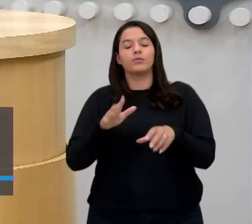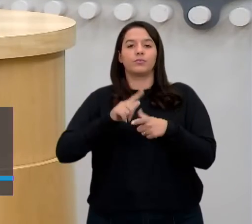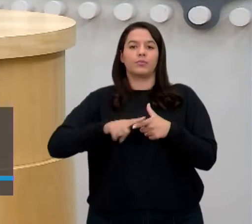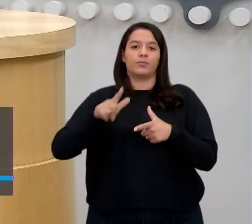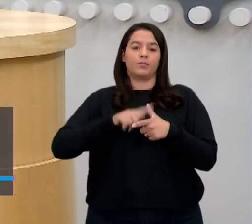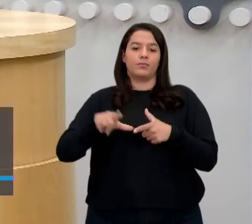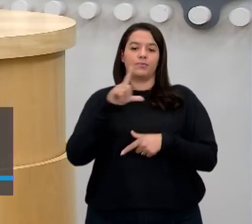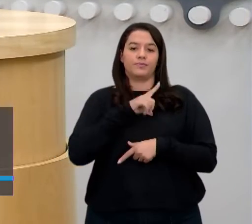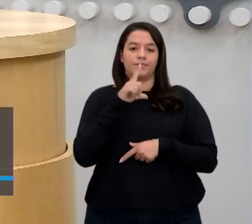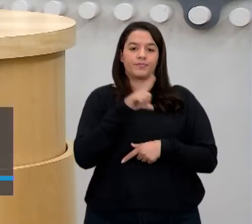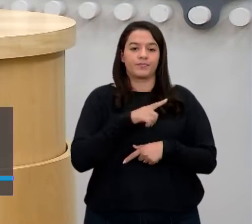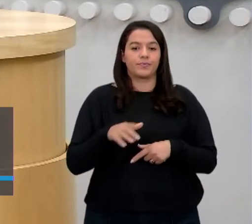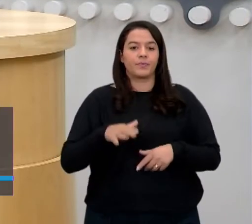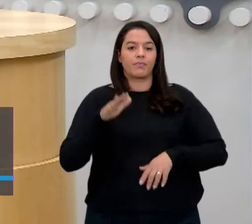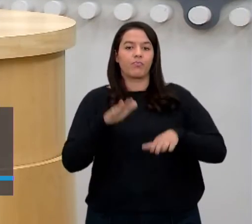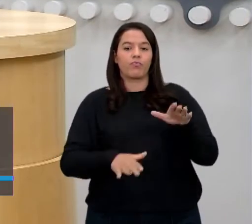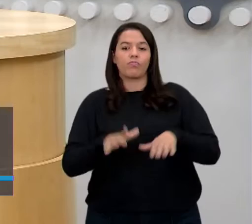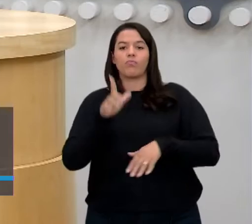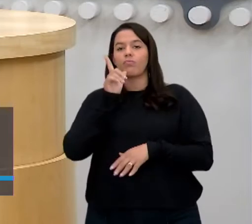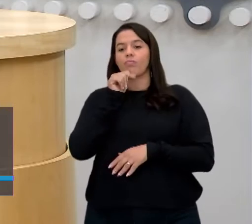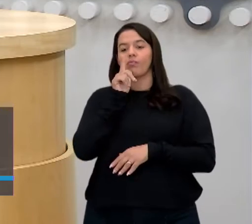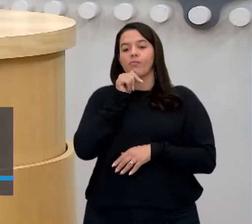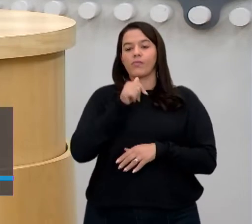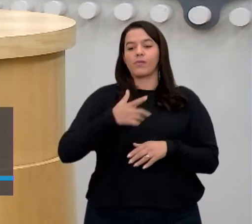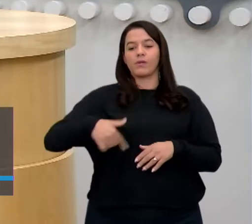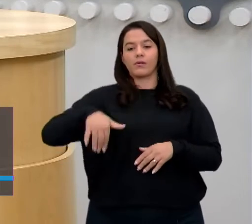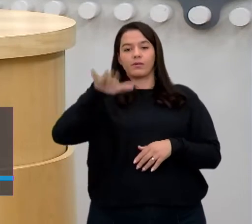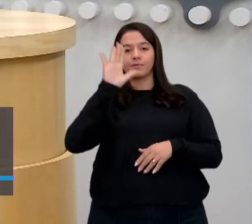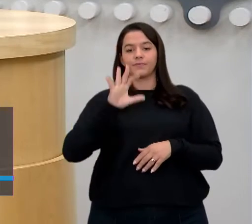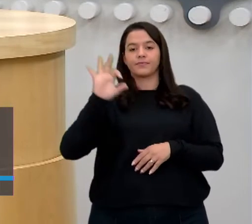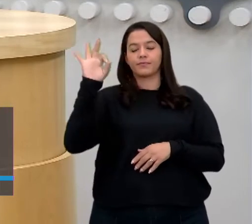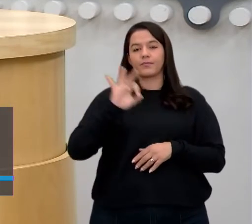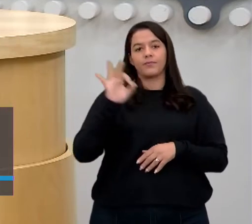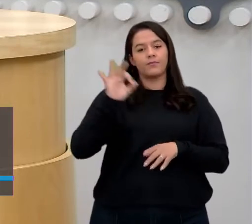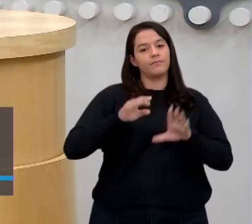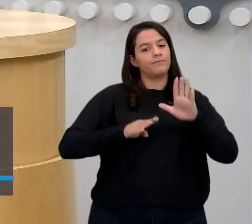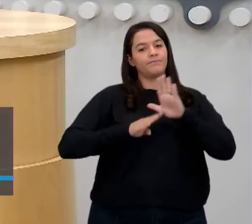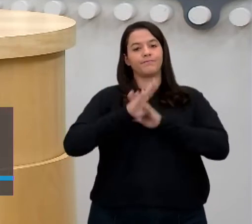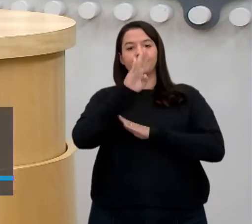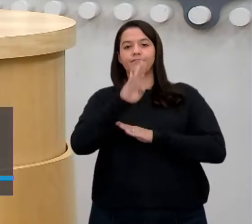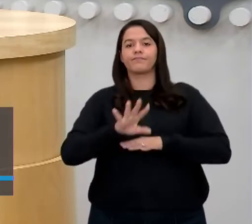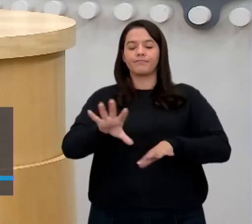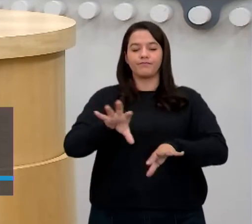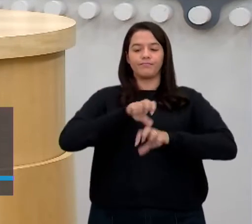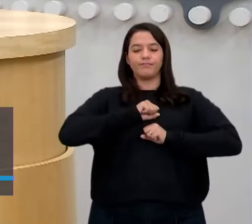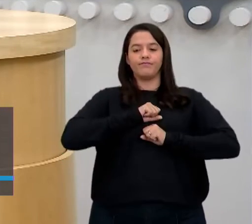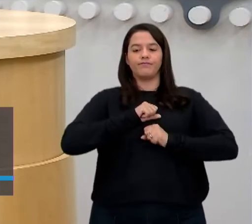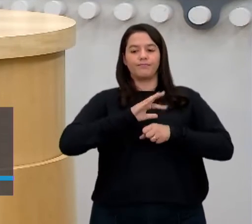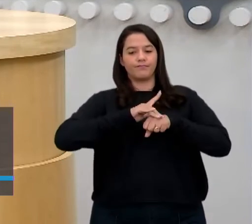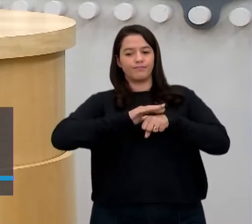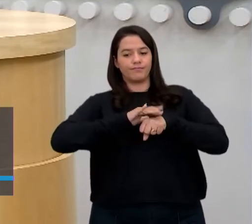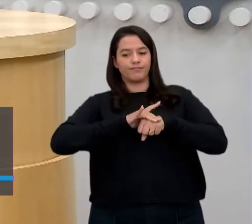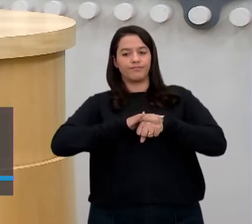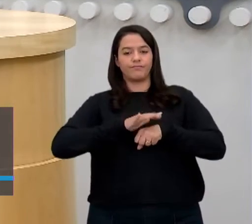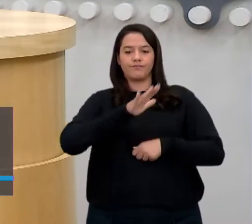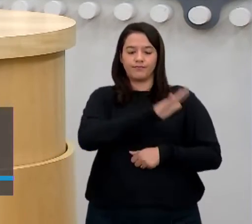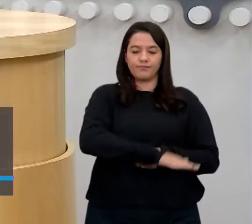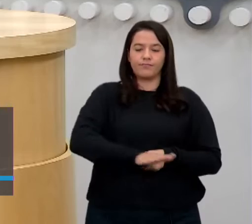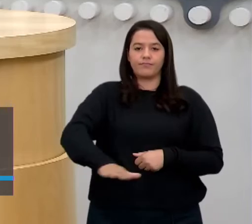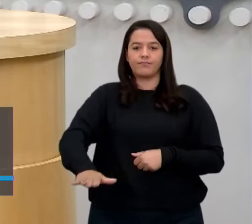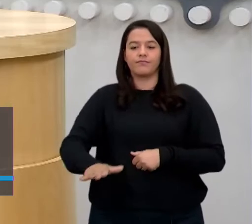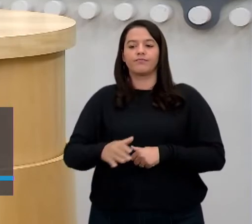água é dos porcentuais mais altos de contaminação e de doenças mortais para as crianças.